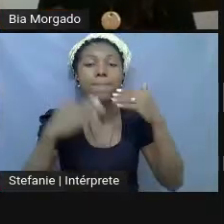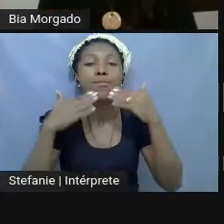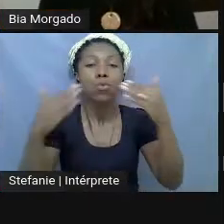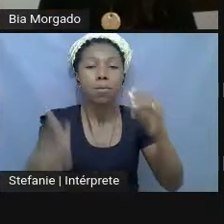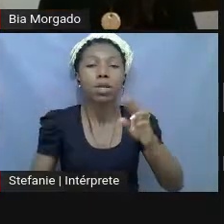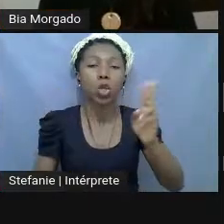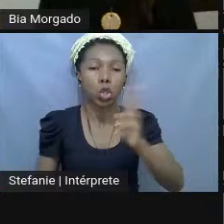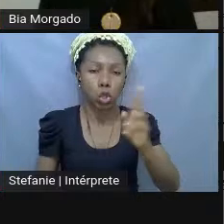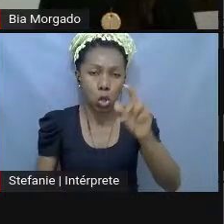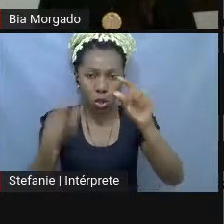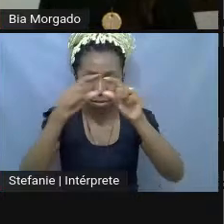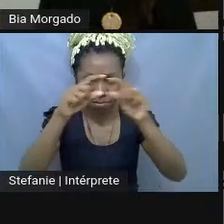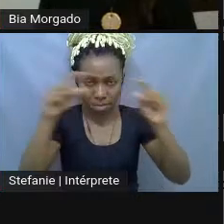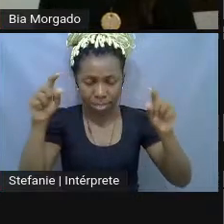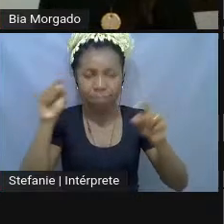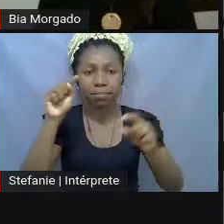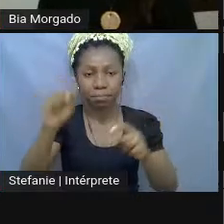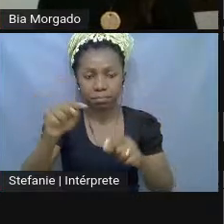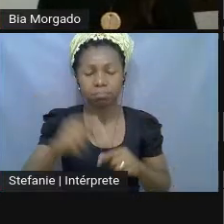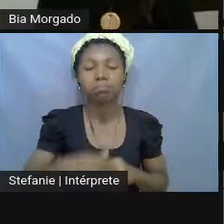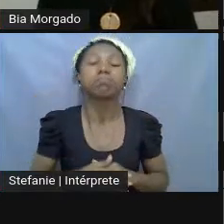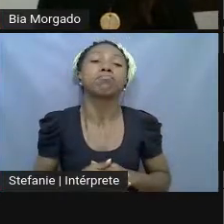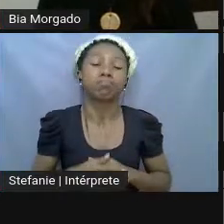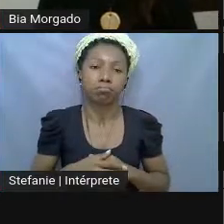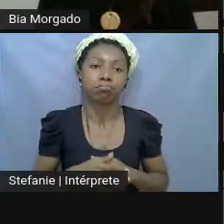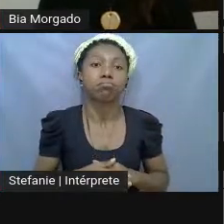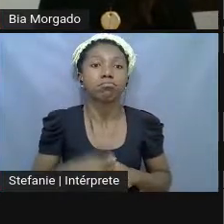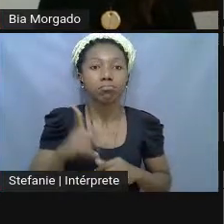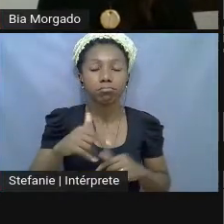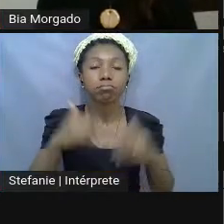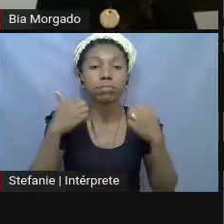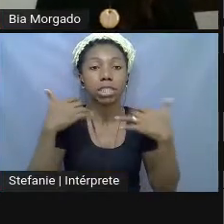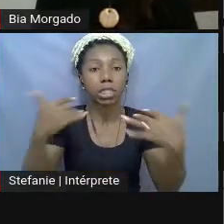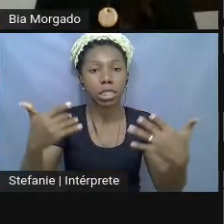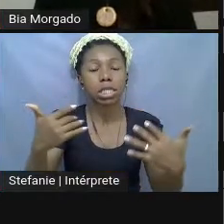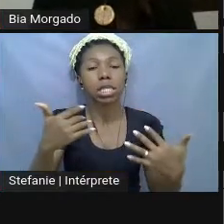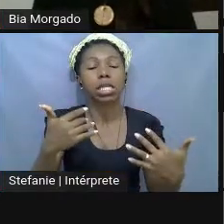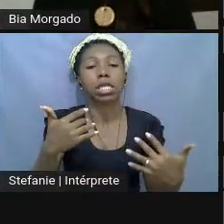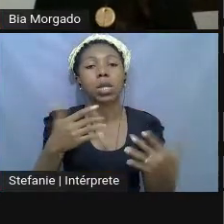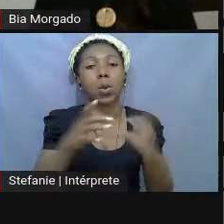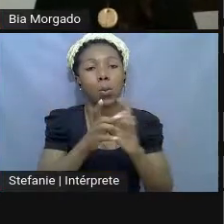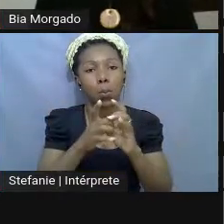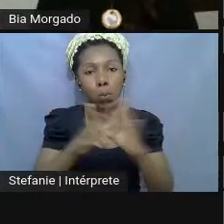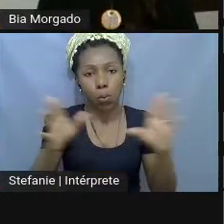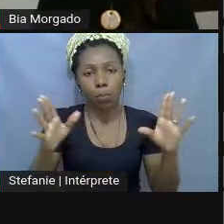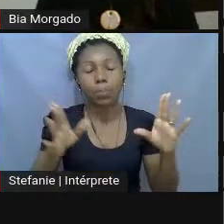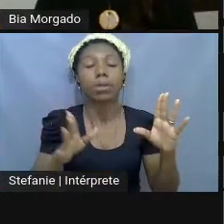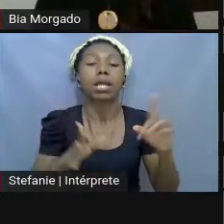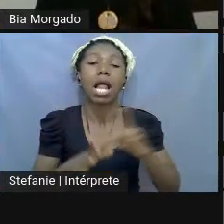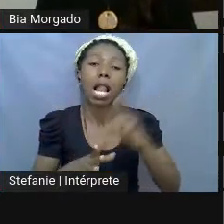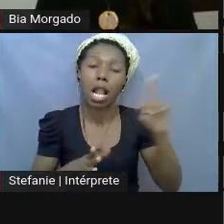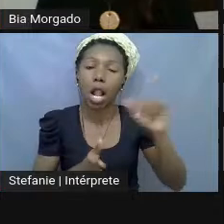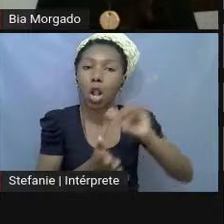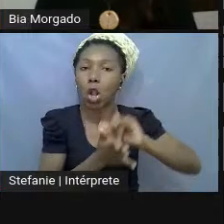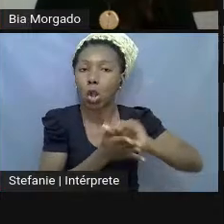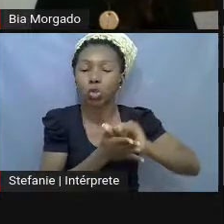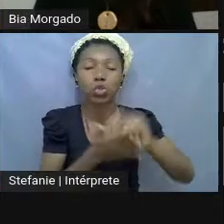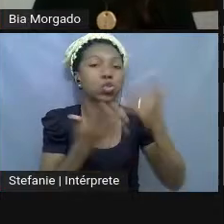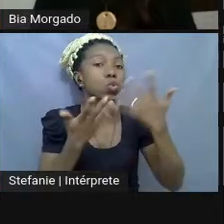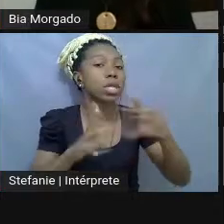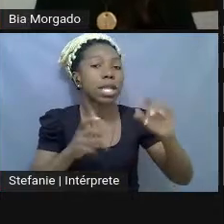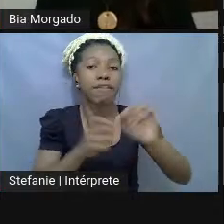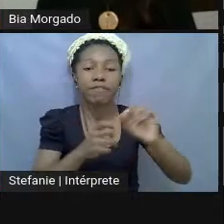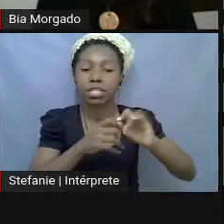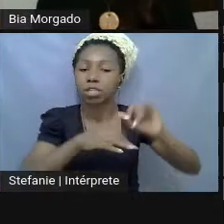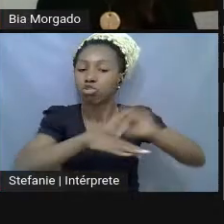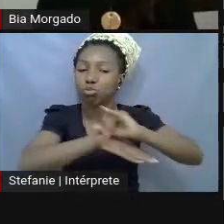uma designação que eu não venho aqui no Brasil, galeria pública de arte, lá de Londres, ele não queria fazer uma exposição, mas novamente,